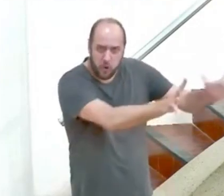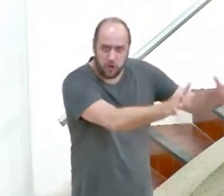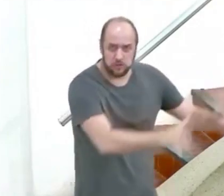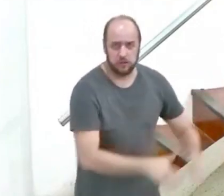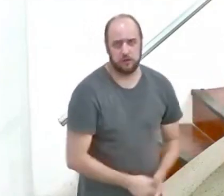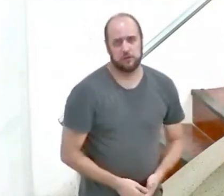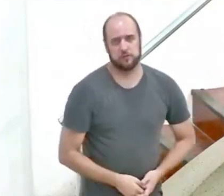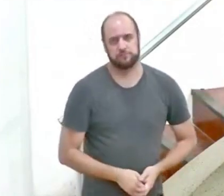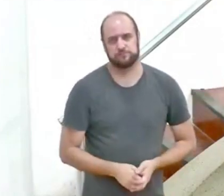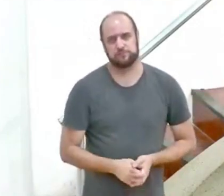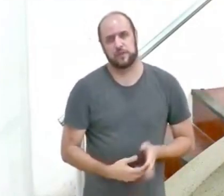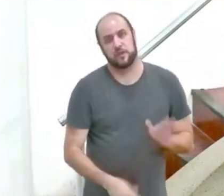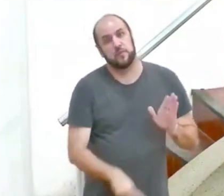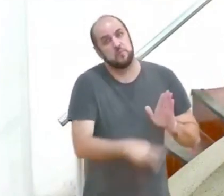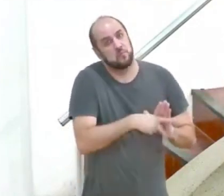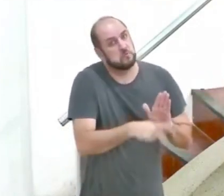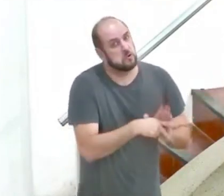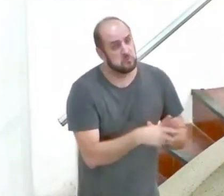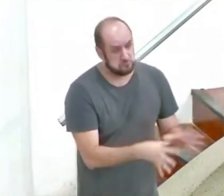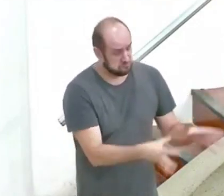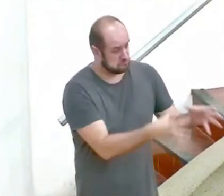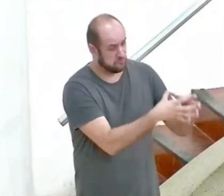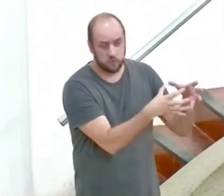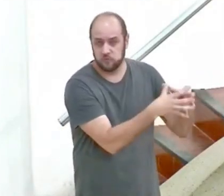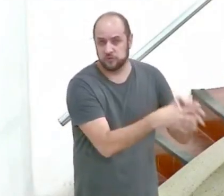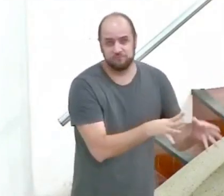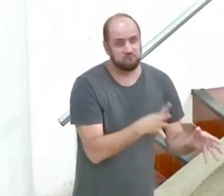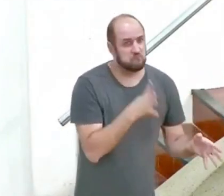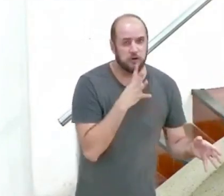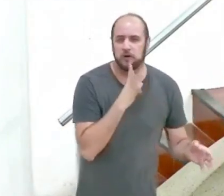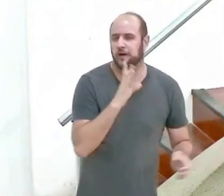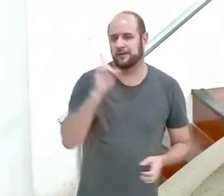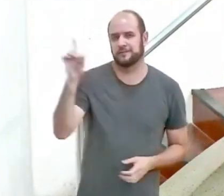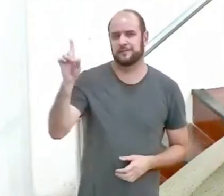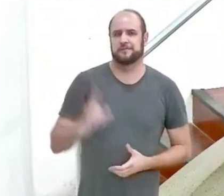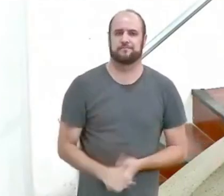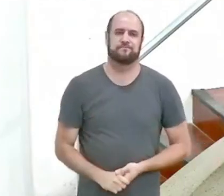característica daqueles que não conhecem a Deus.